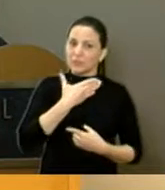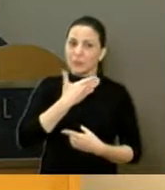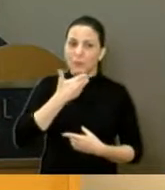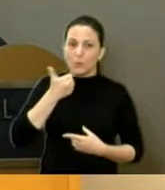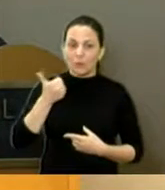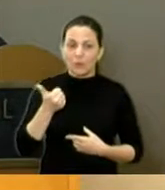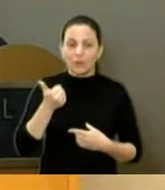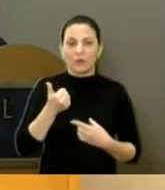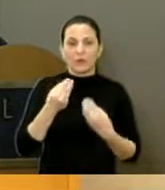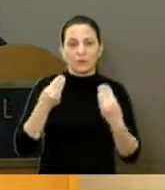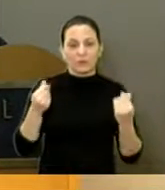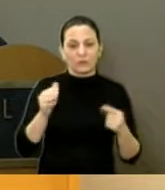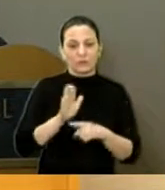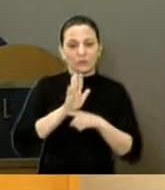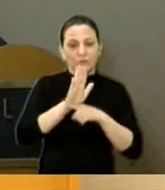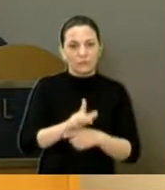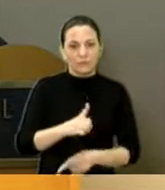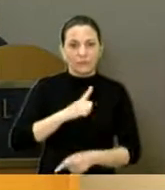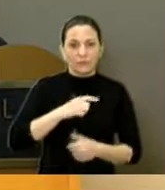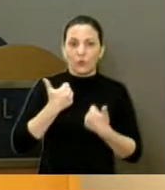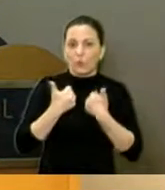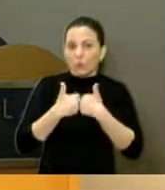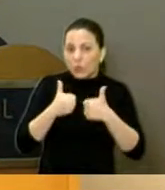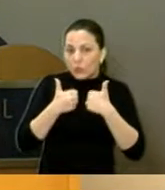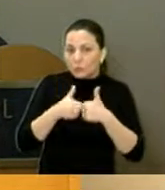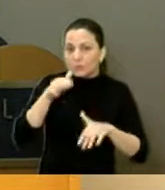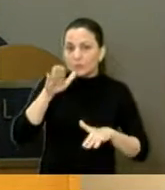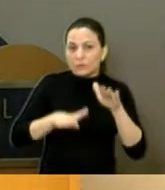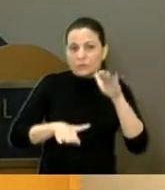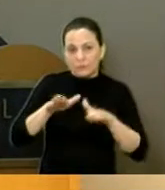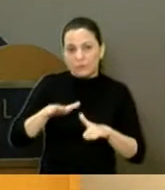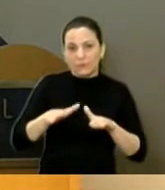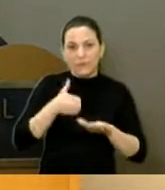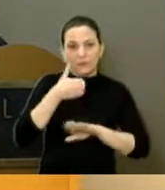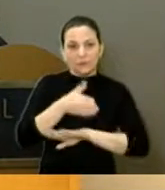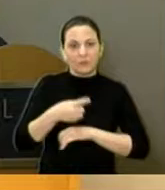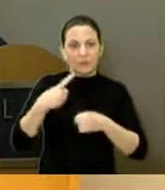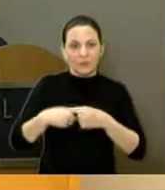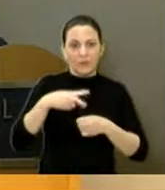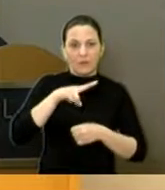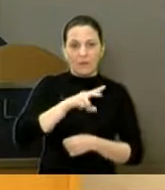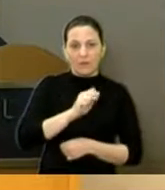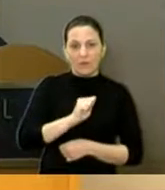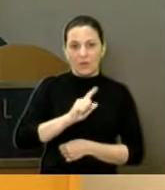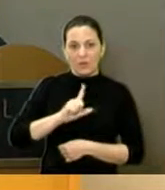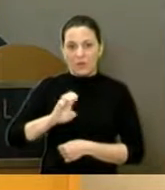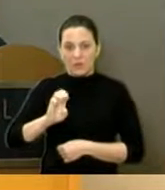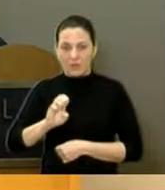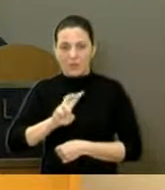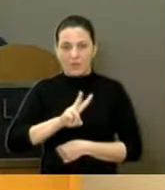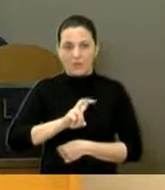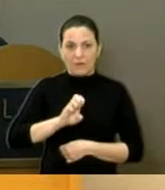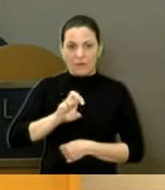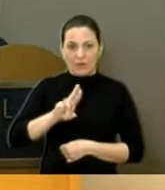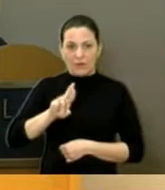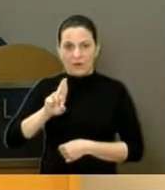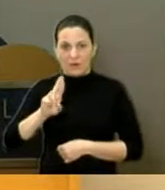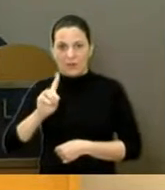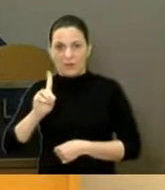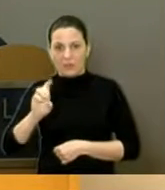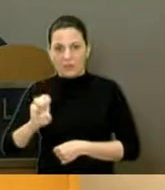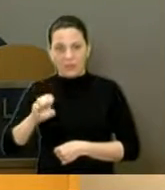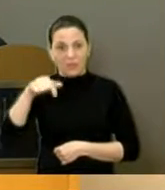Eles reclamam, inclusive, que alguns ônibus que vão até o Vale Verde, lá nós temos mais ou menos 85 cadeirantes, fora